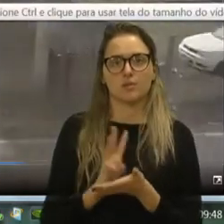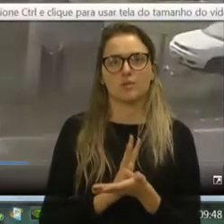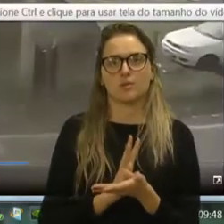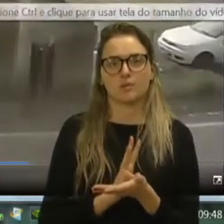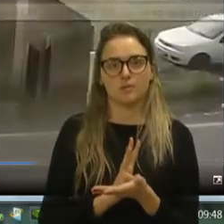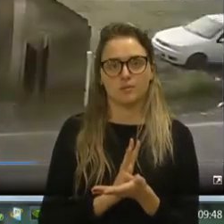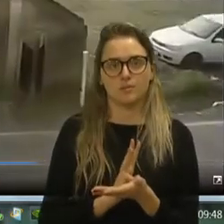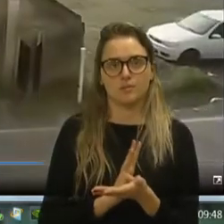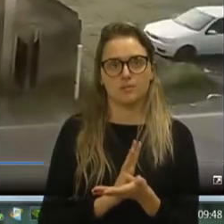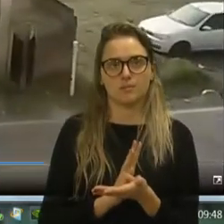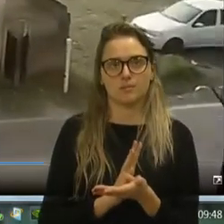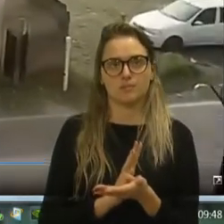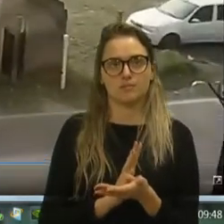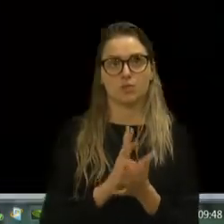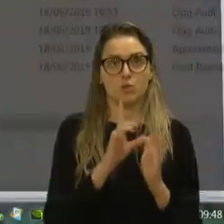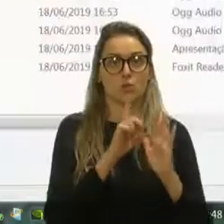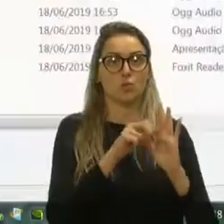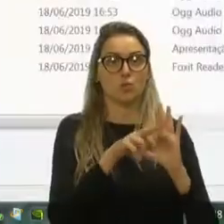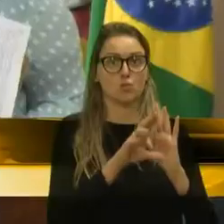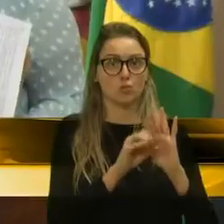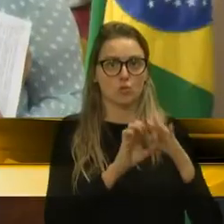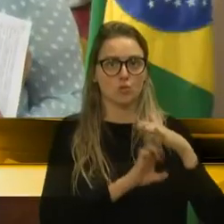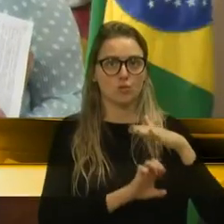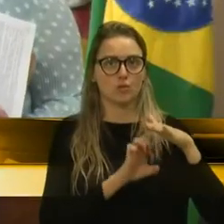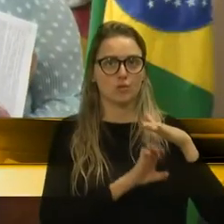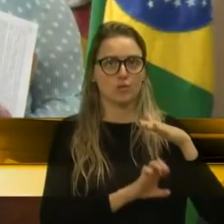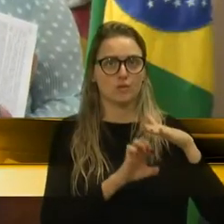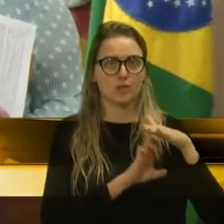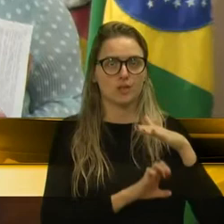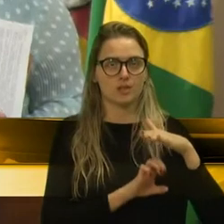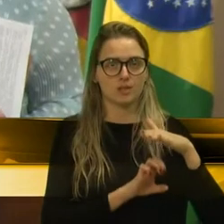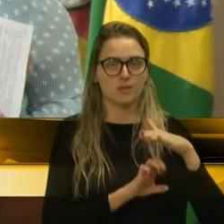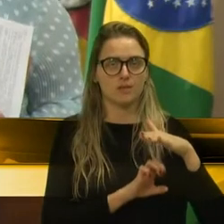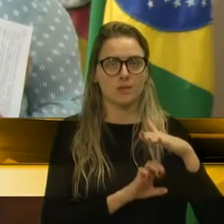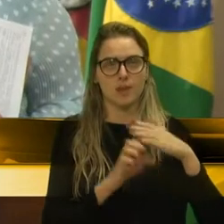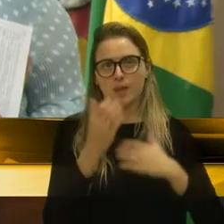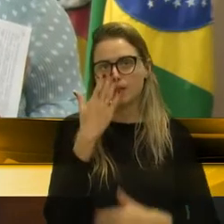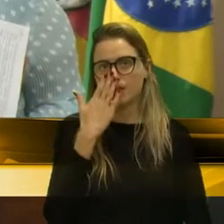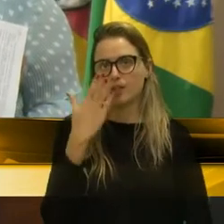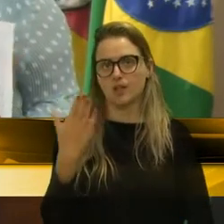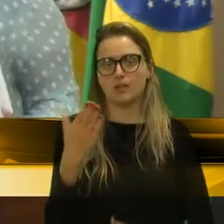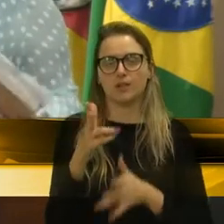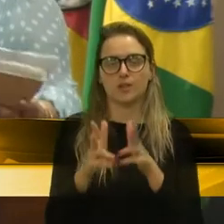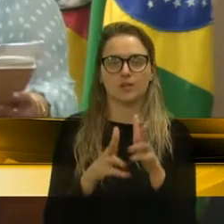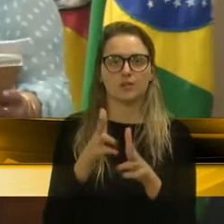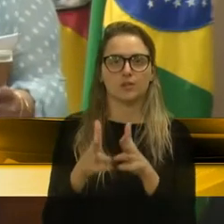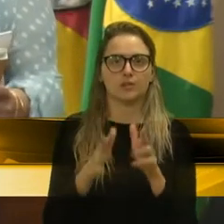empresário aí de fronte à estação.